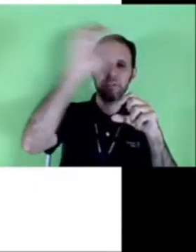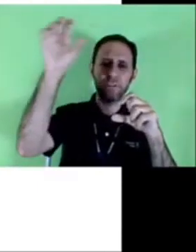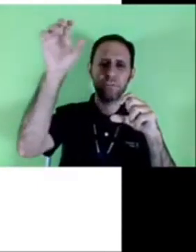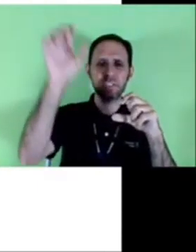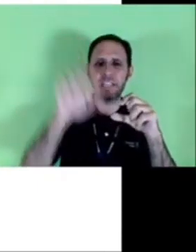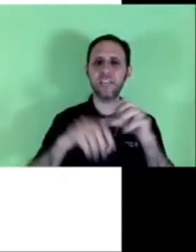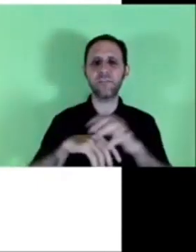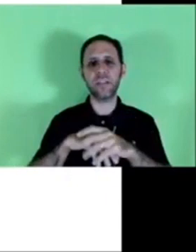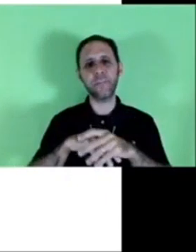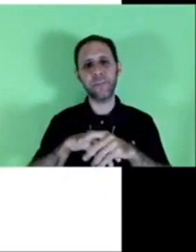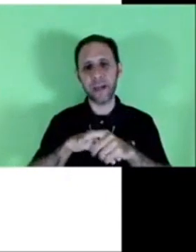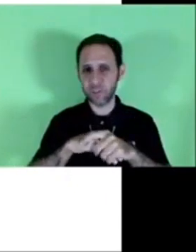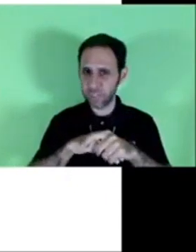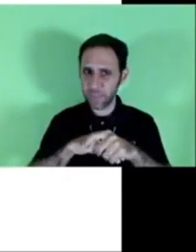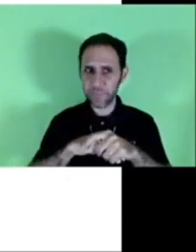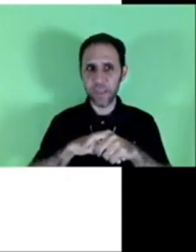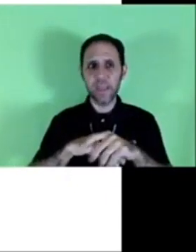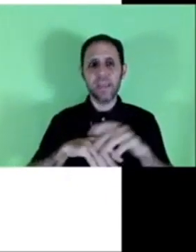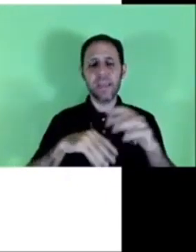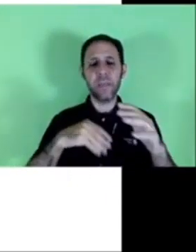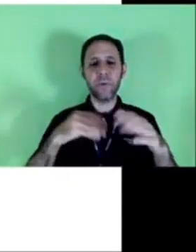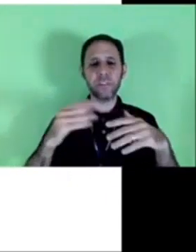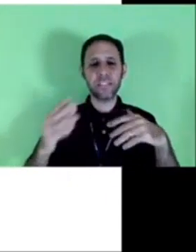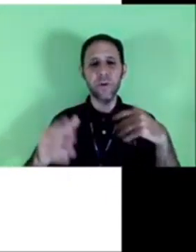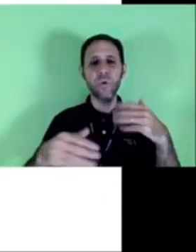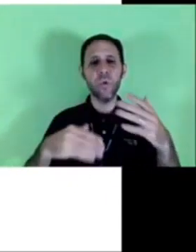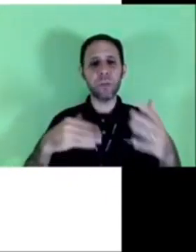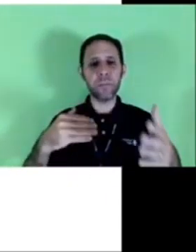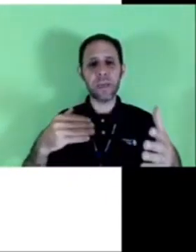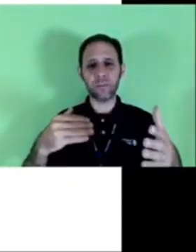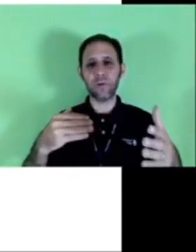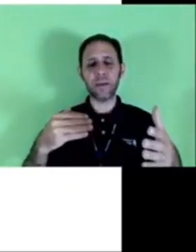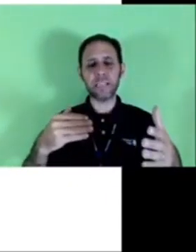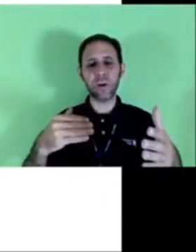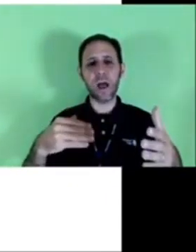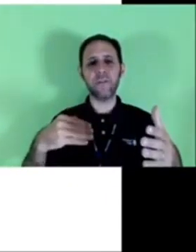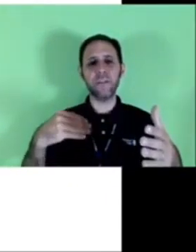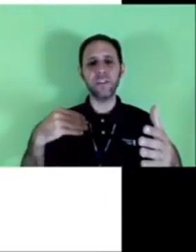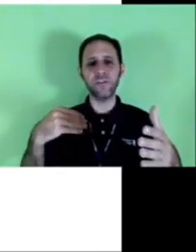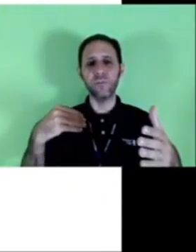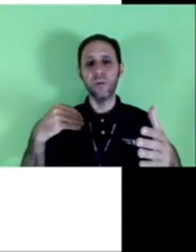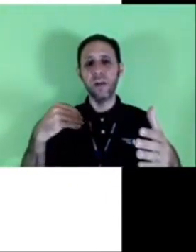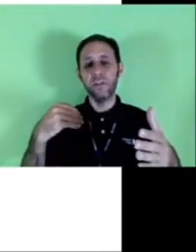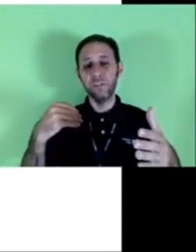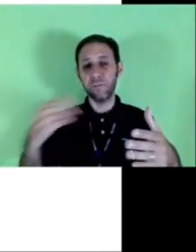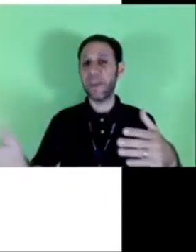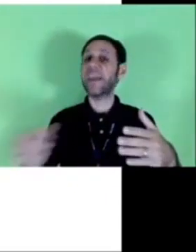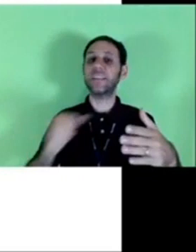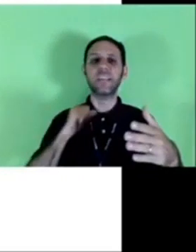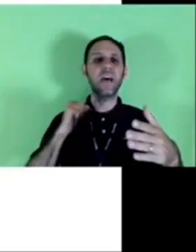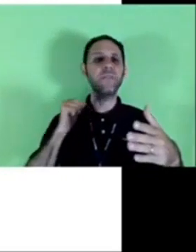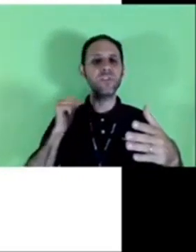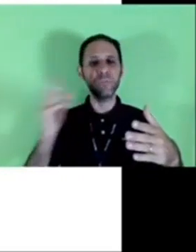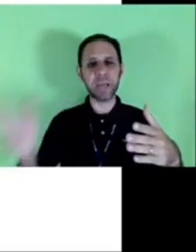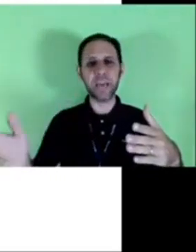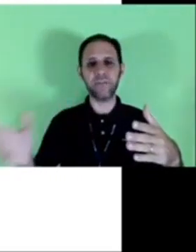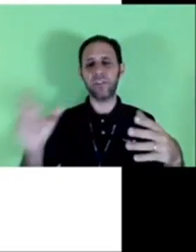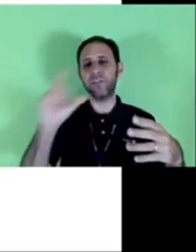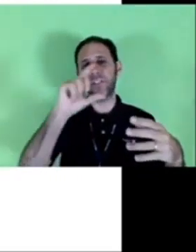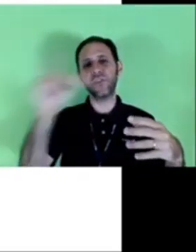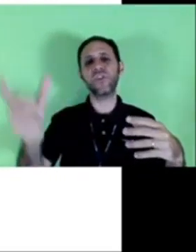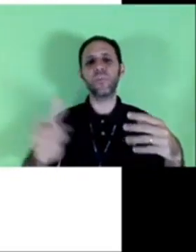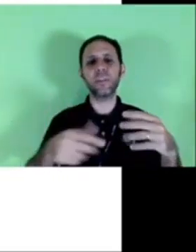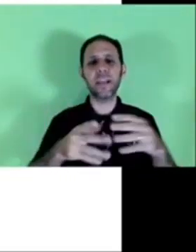caixa alta no centro da página e ele pode ter um complemento aviso de férias aviso